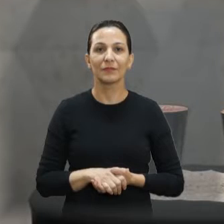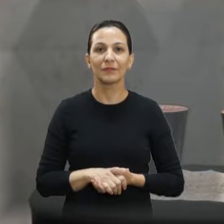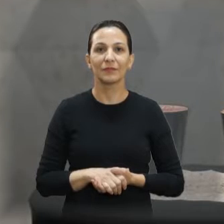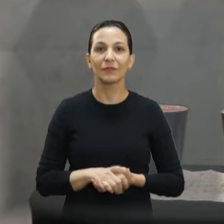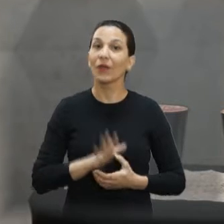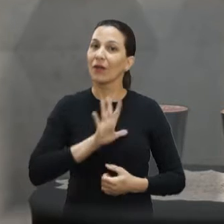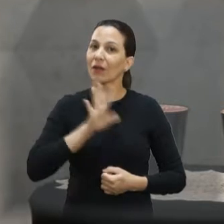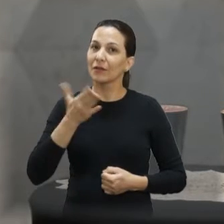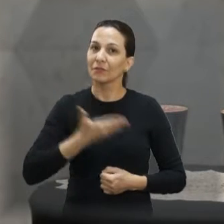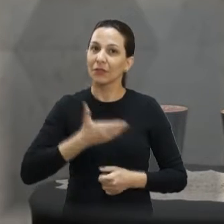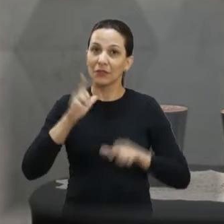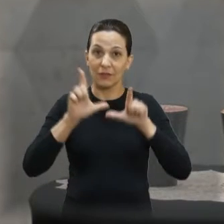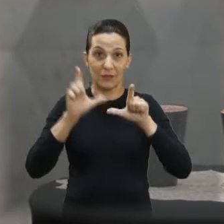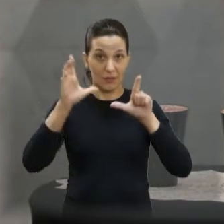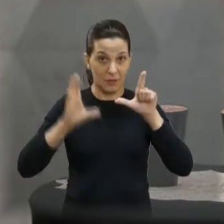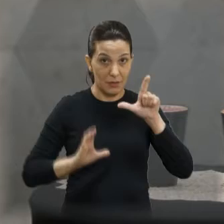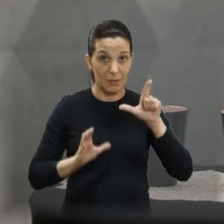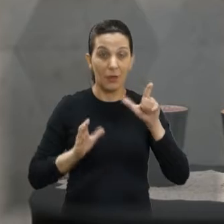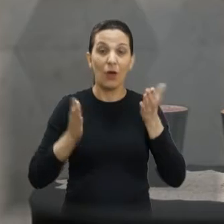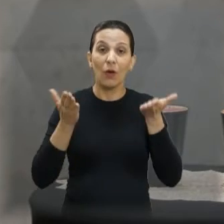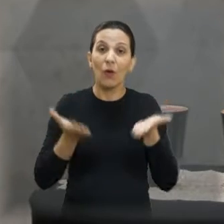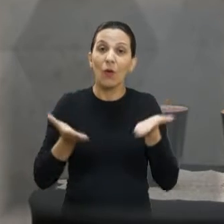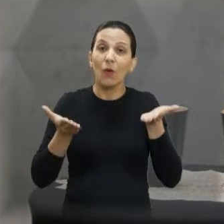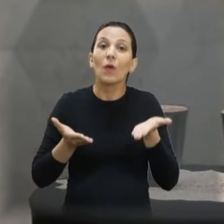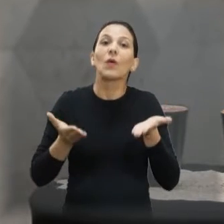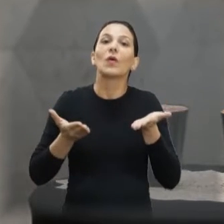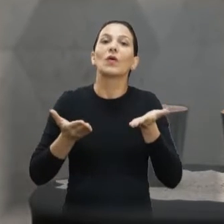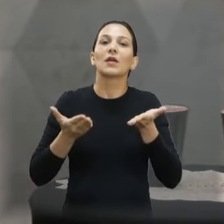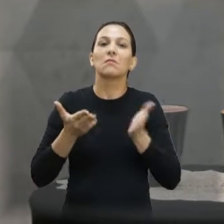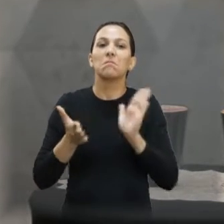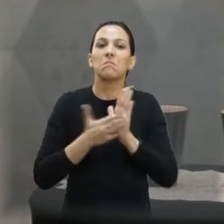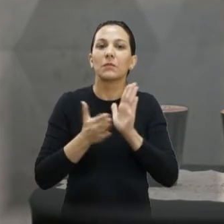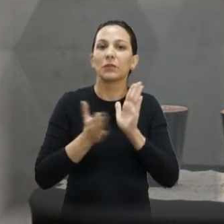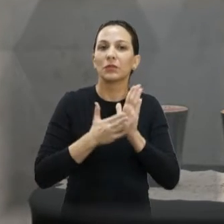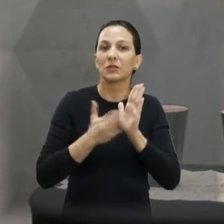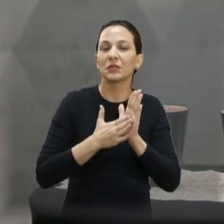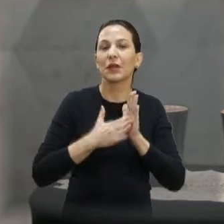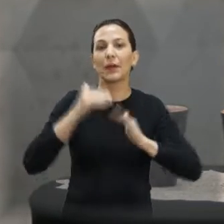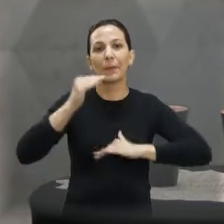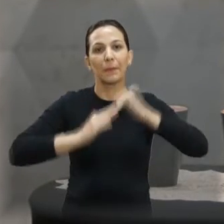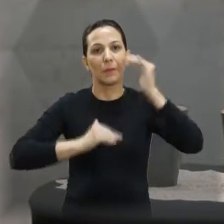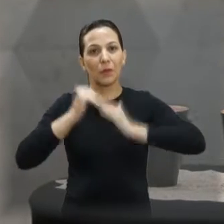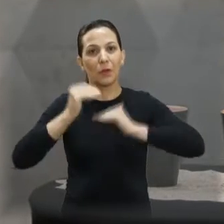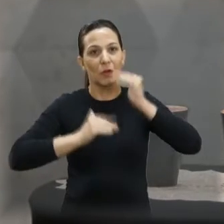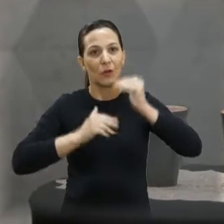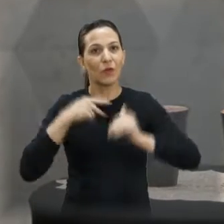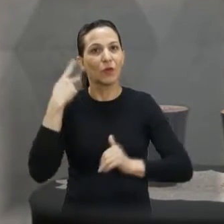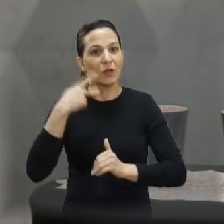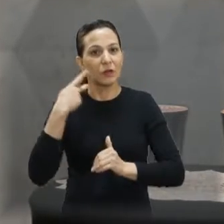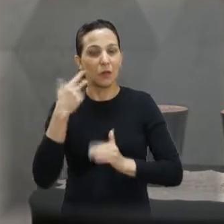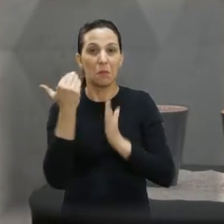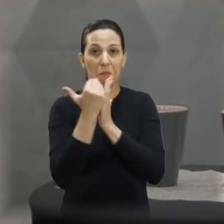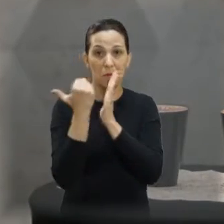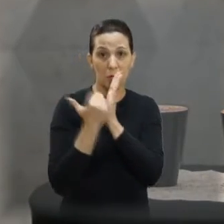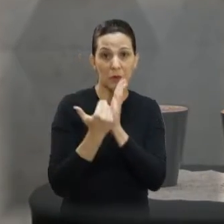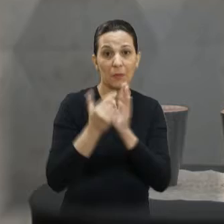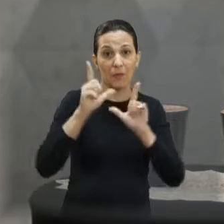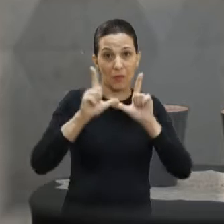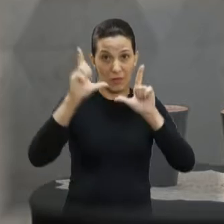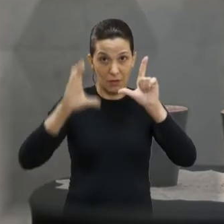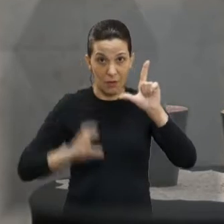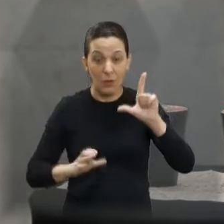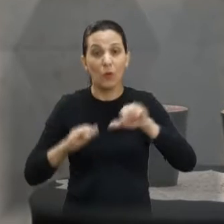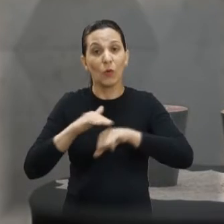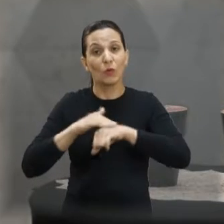Olá amigos da TV Câmara, está no ar mais uma edição do programa Vereadores em Ação, nesta etapa conversando com os vereadores da